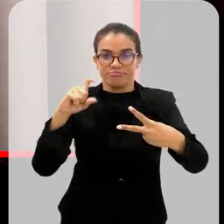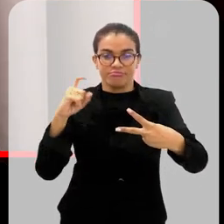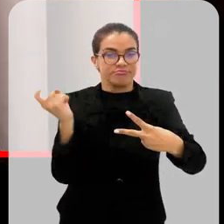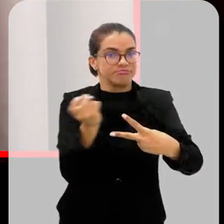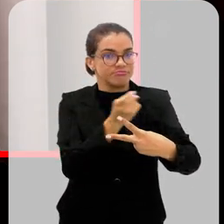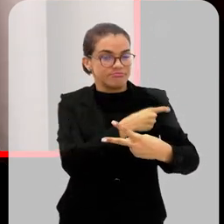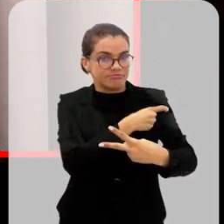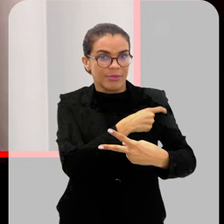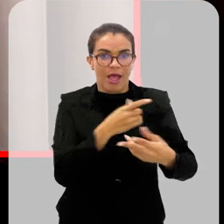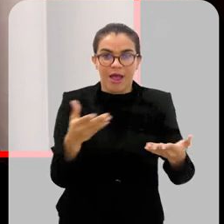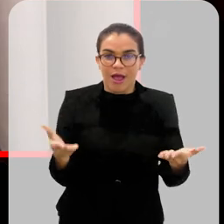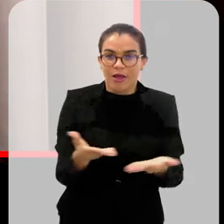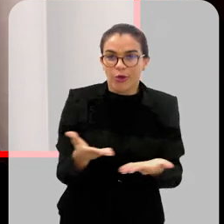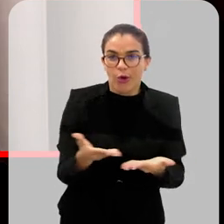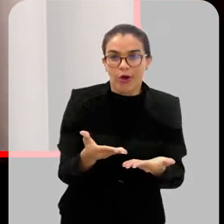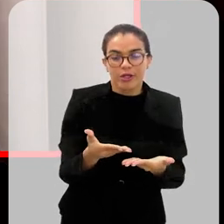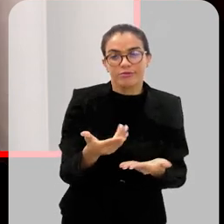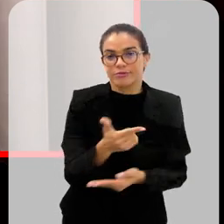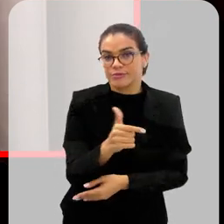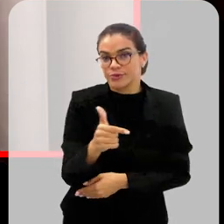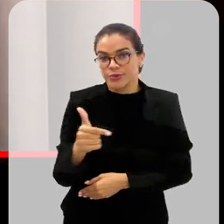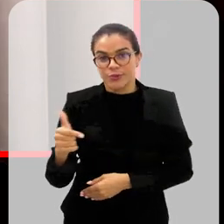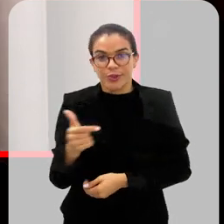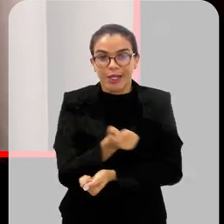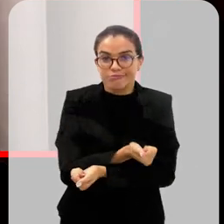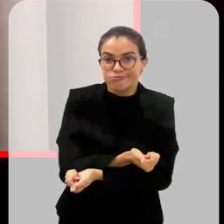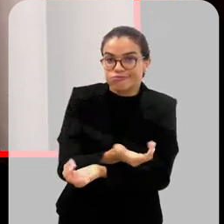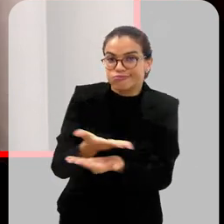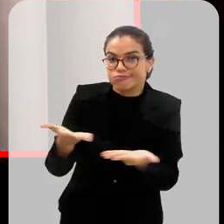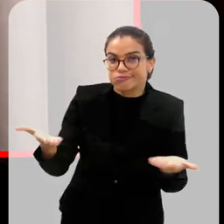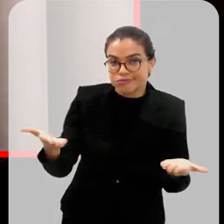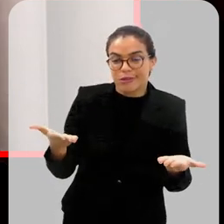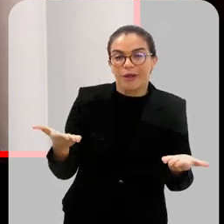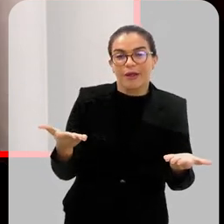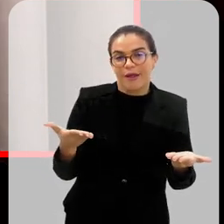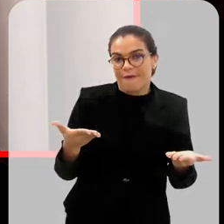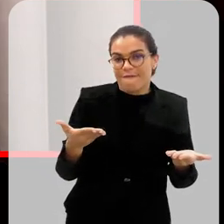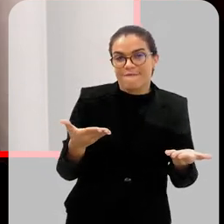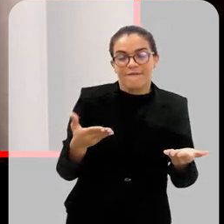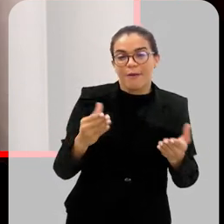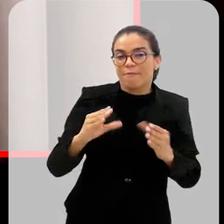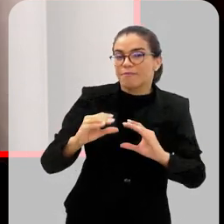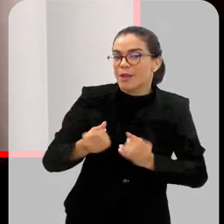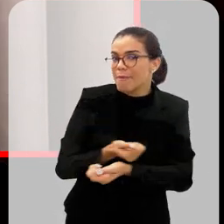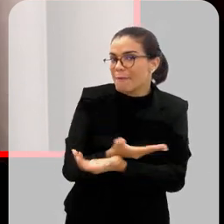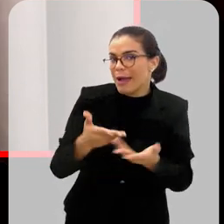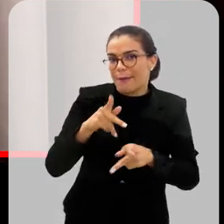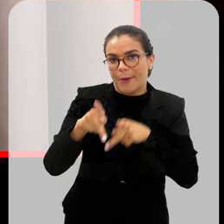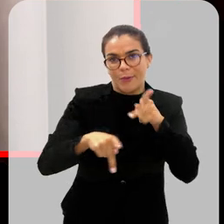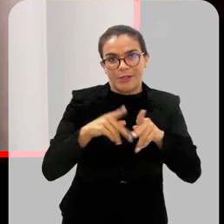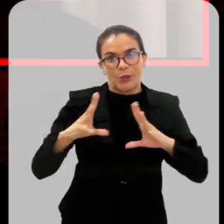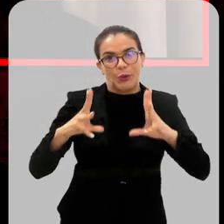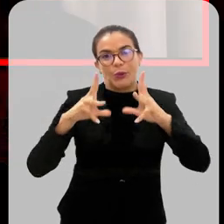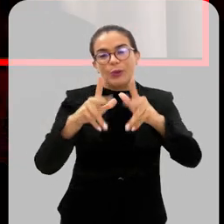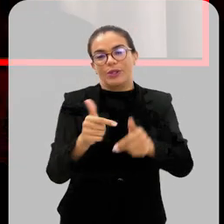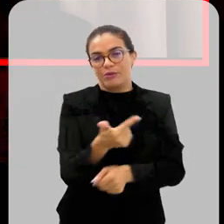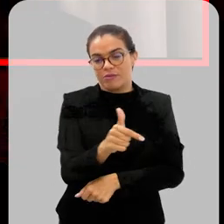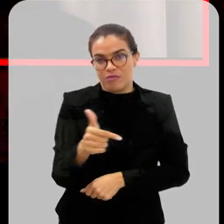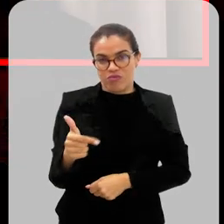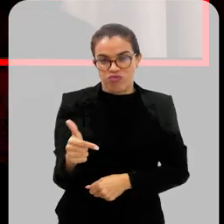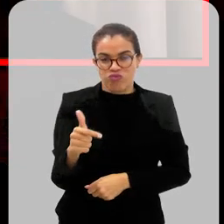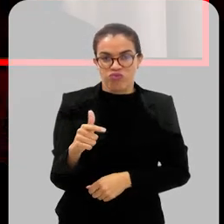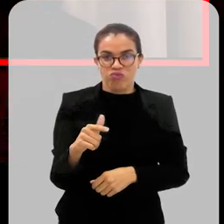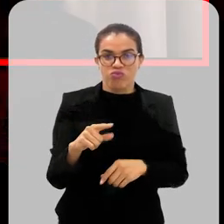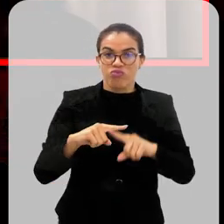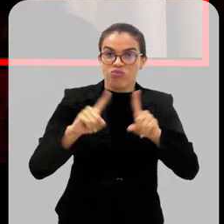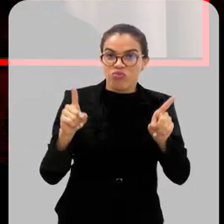disponibilizadas. Atualmente, a gente ainda não tem, por disponibilidade técnica mesmo, essa vacina disponível para todo mundo, mas assim